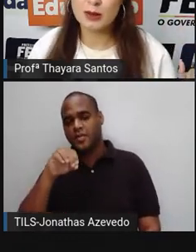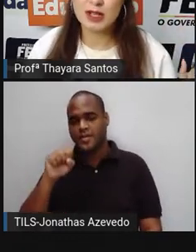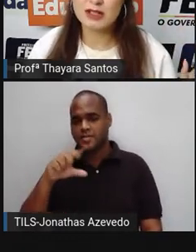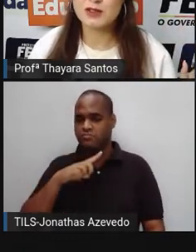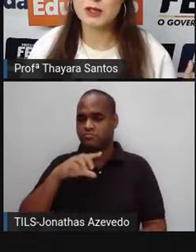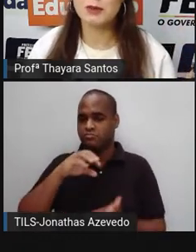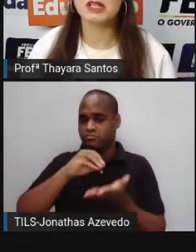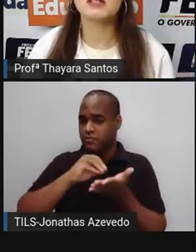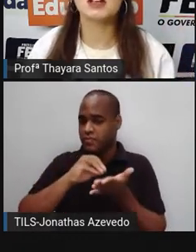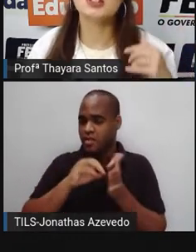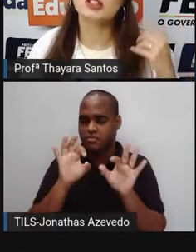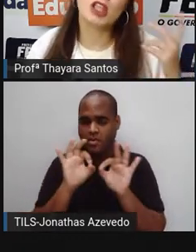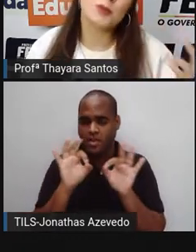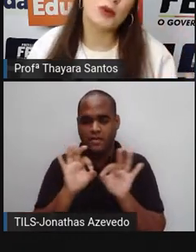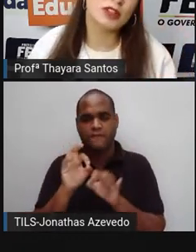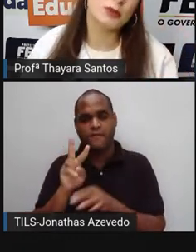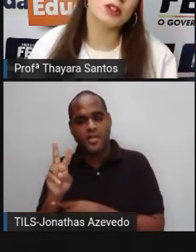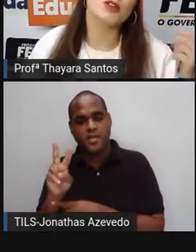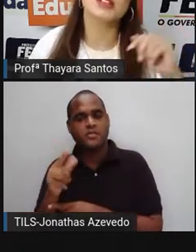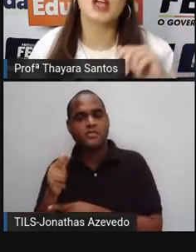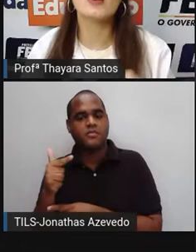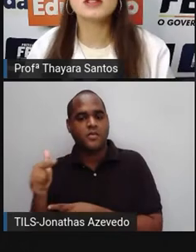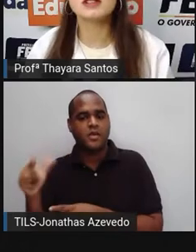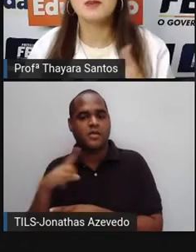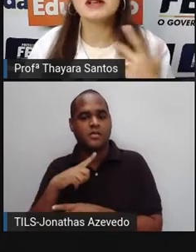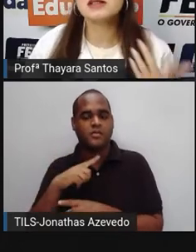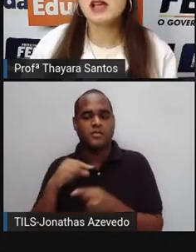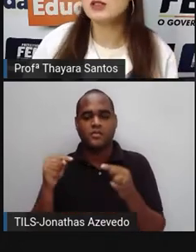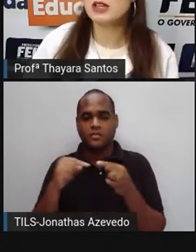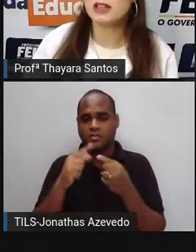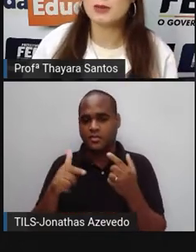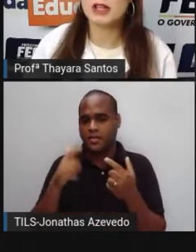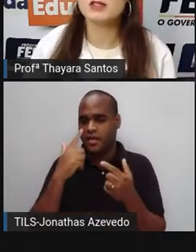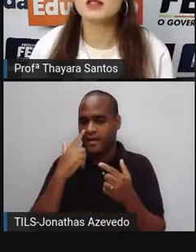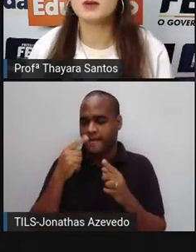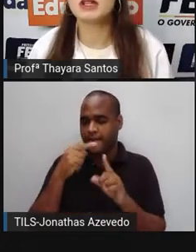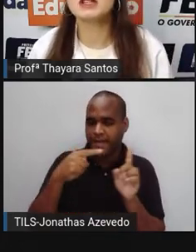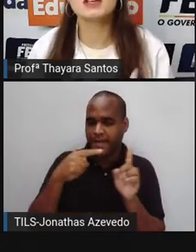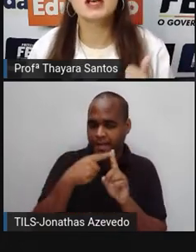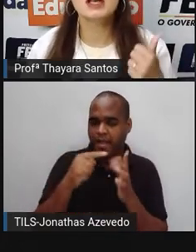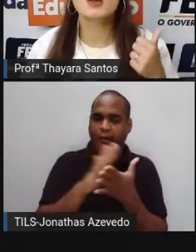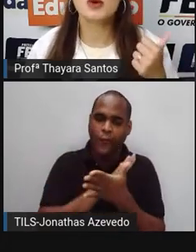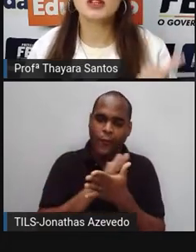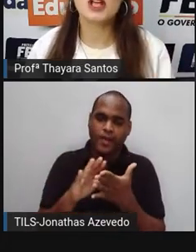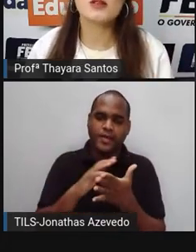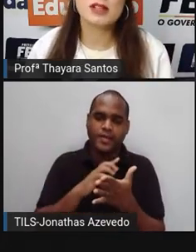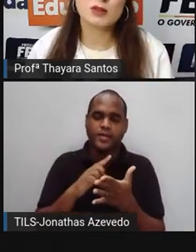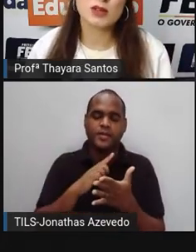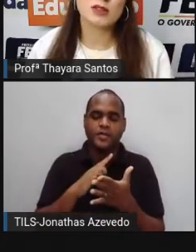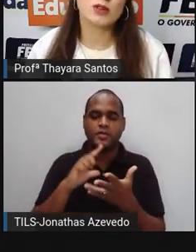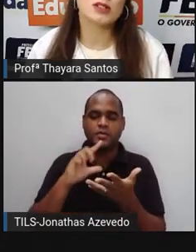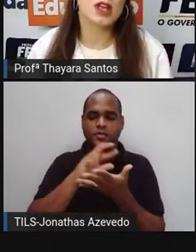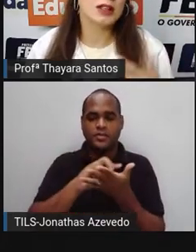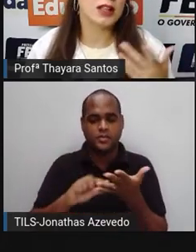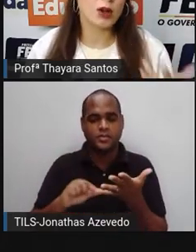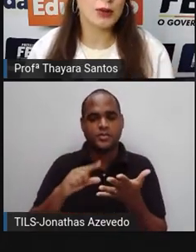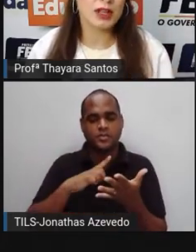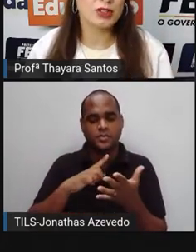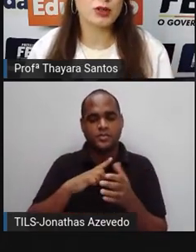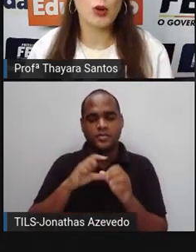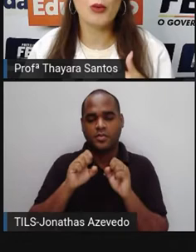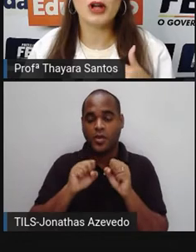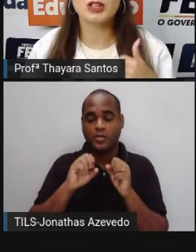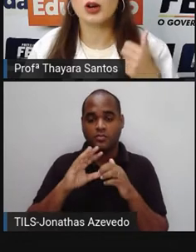de determinadas vitaminas. A gente tem aí a hipovitaminose, que é a ausência parcial de determinadas vitaminas, que podem causar situações, né?